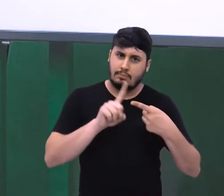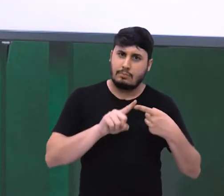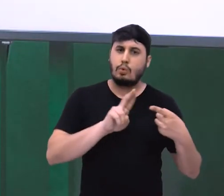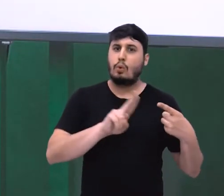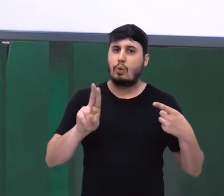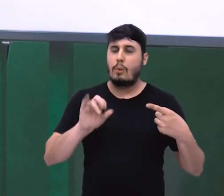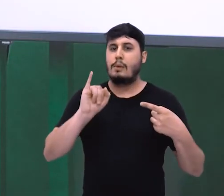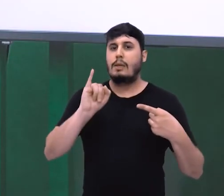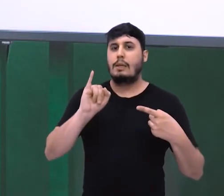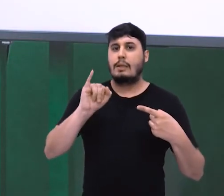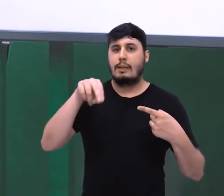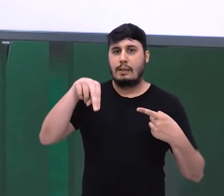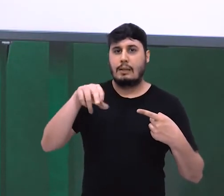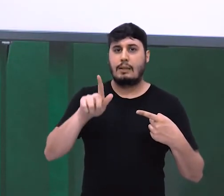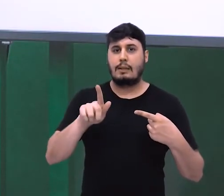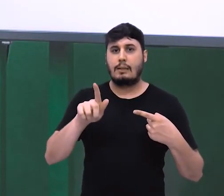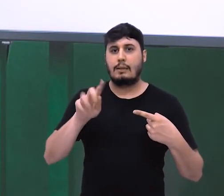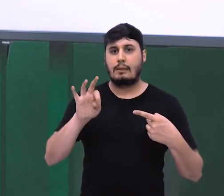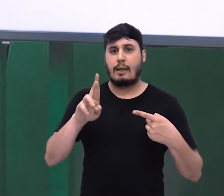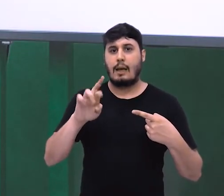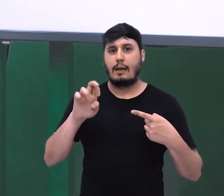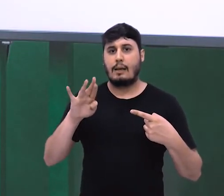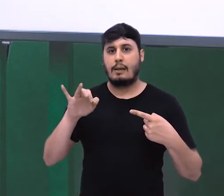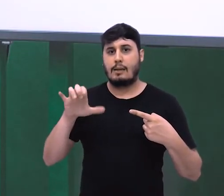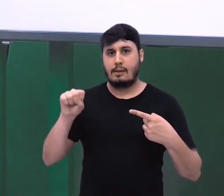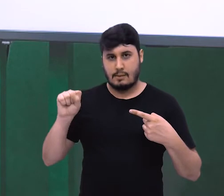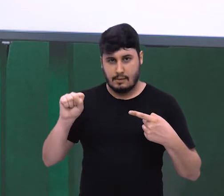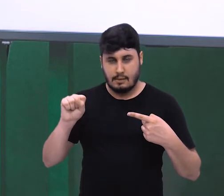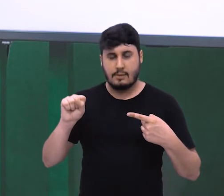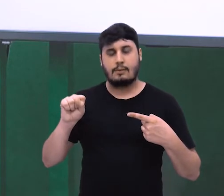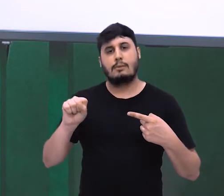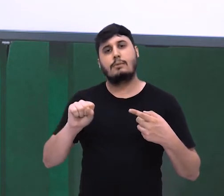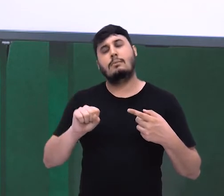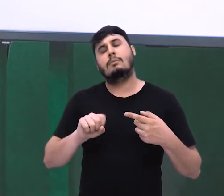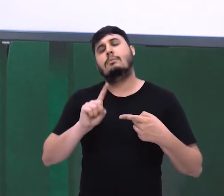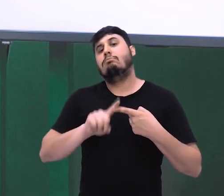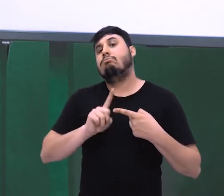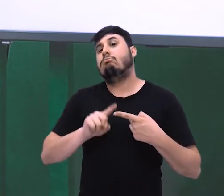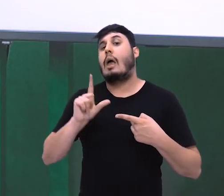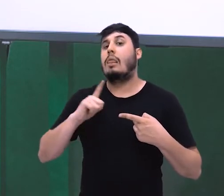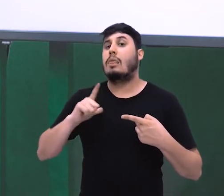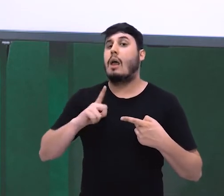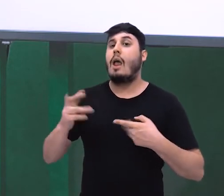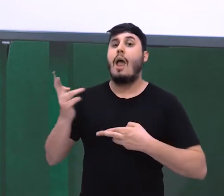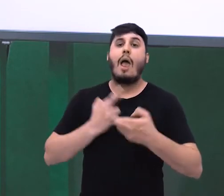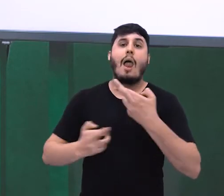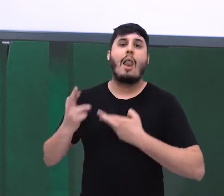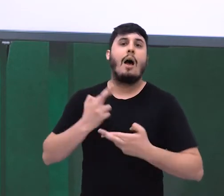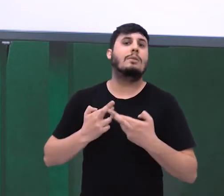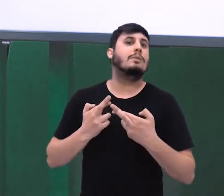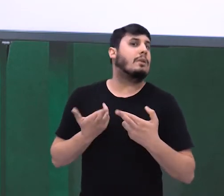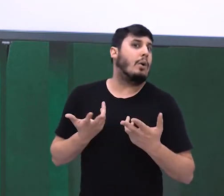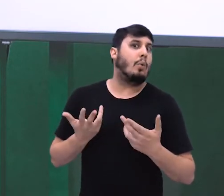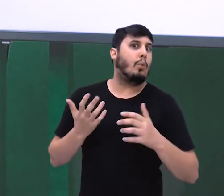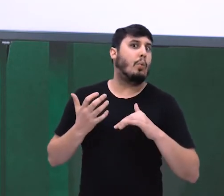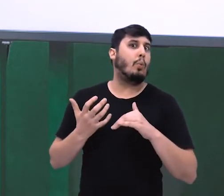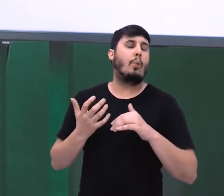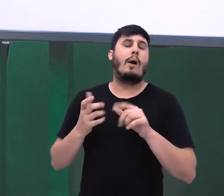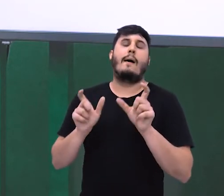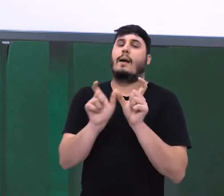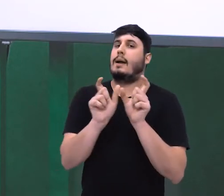não têm valor semântico, não têm relação de sentido. Elas têm um valor estritamente